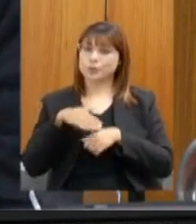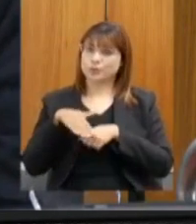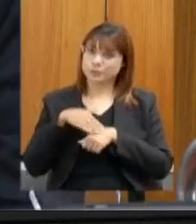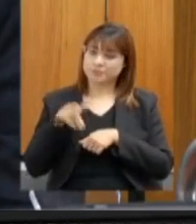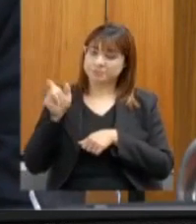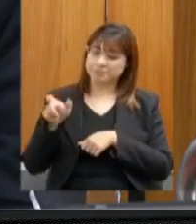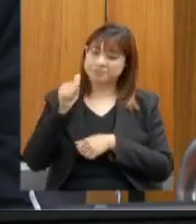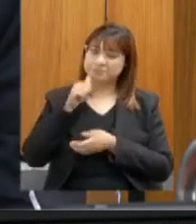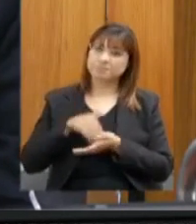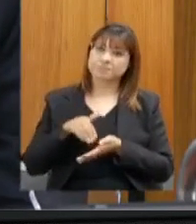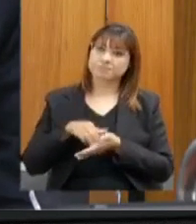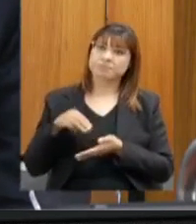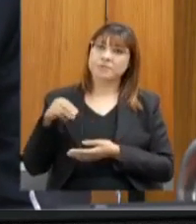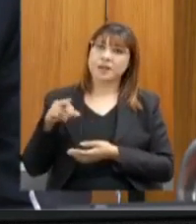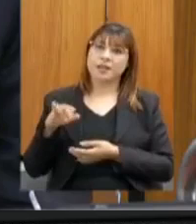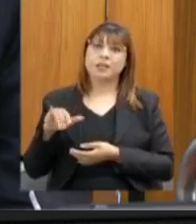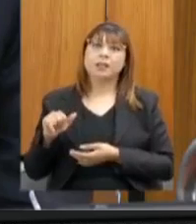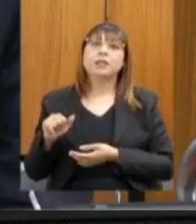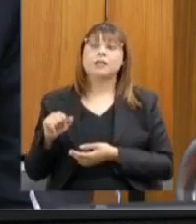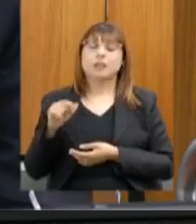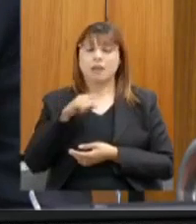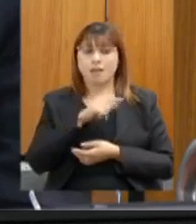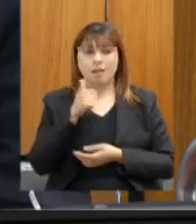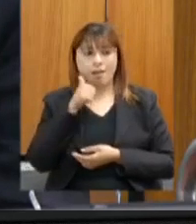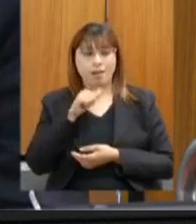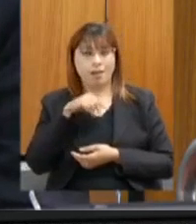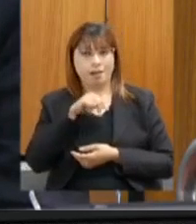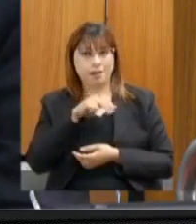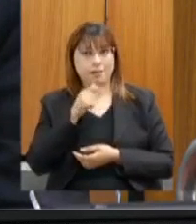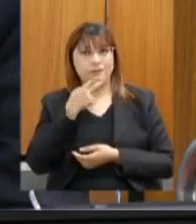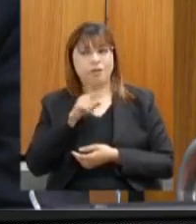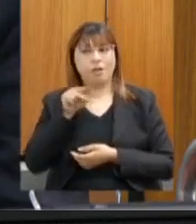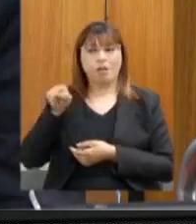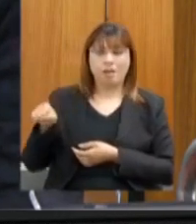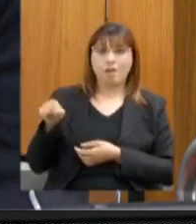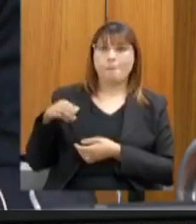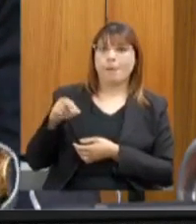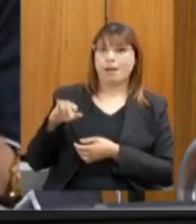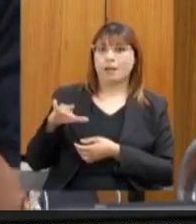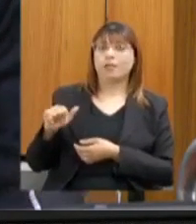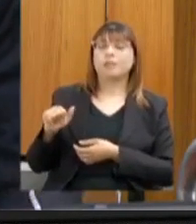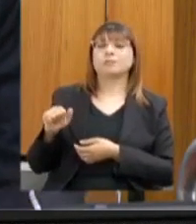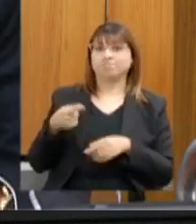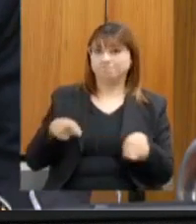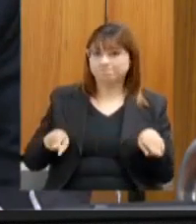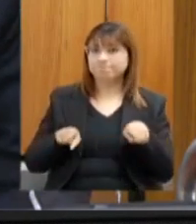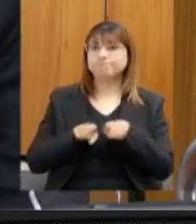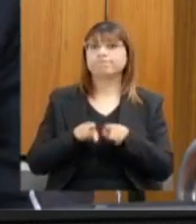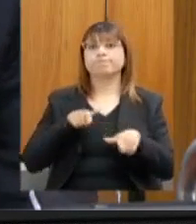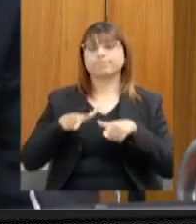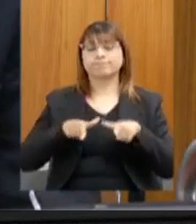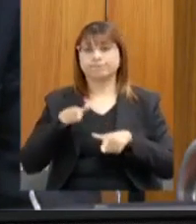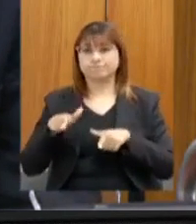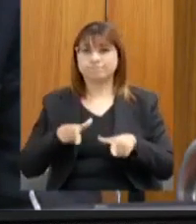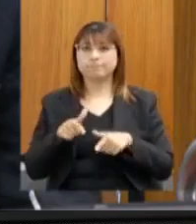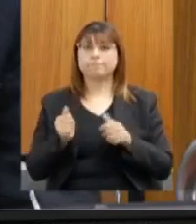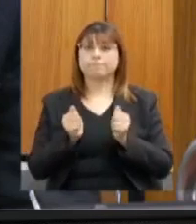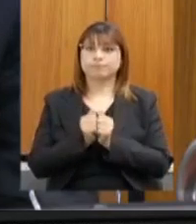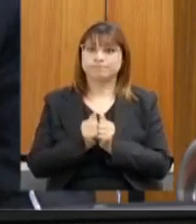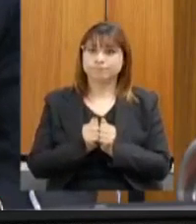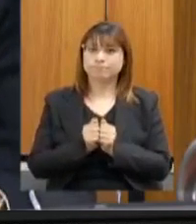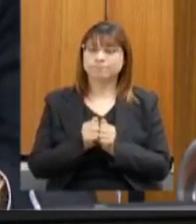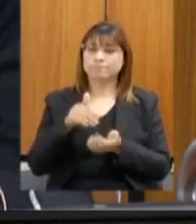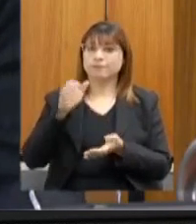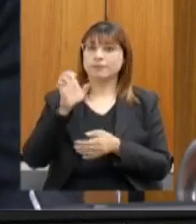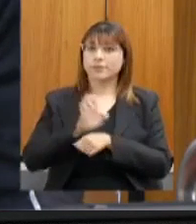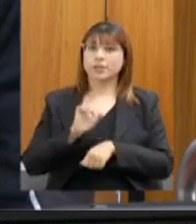senhora e ela falou, a secretária Marília é uma grande parceira, é uma grande parceira desse conjunto do Estado de Minas Gerais